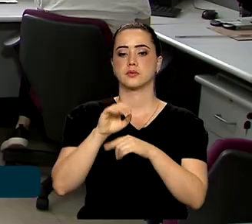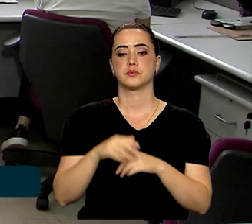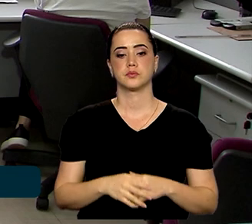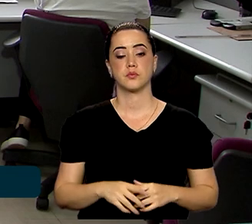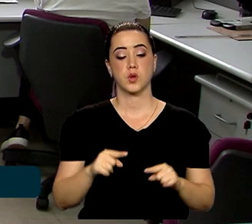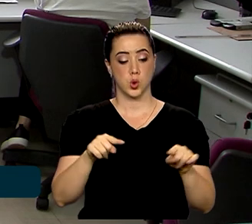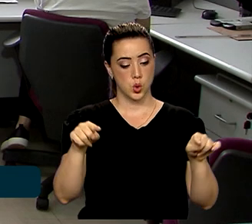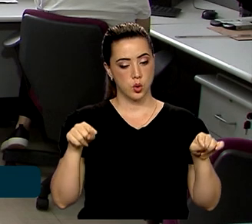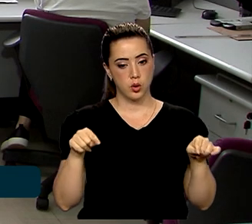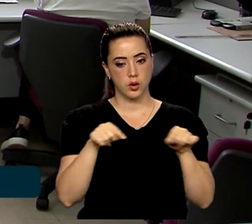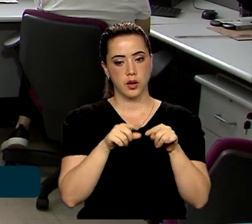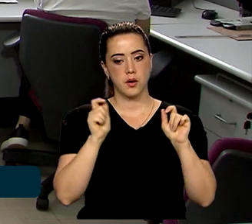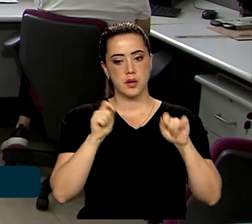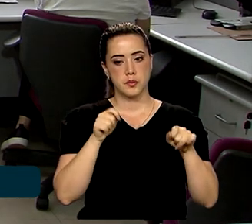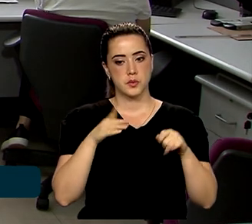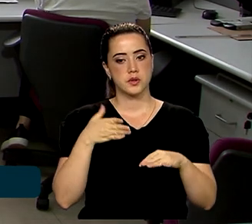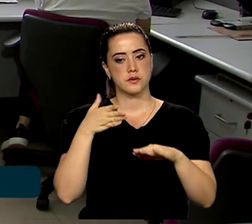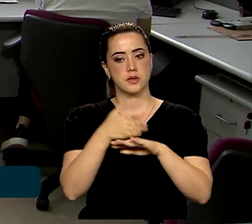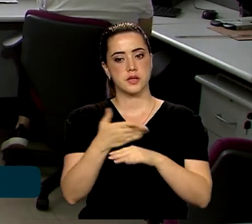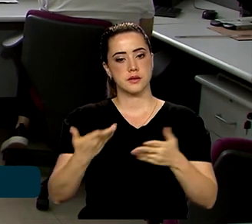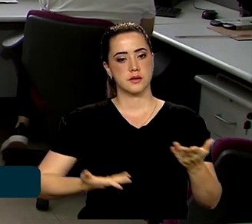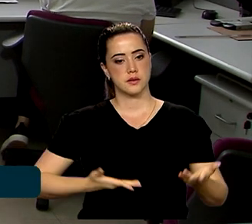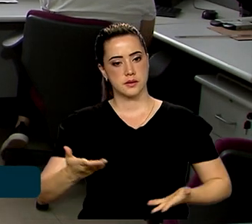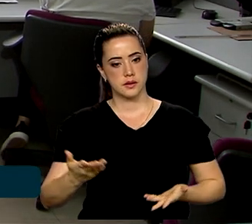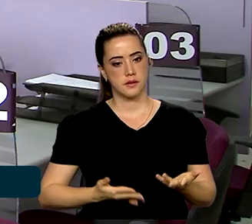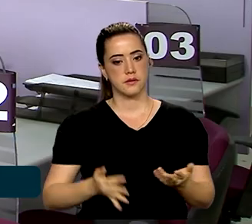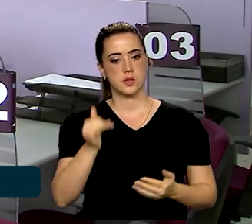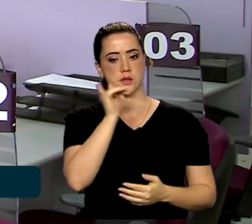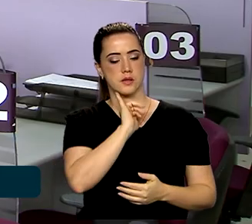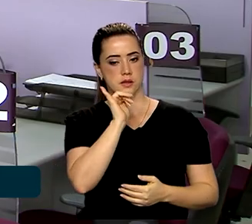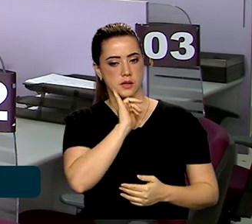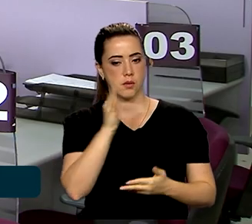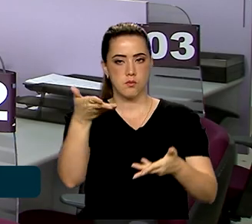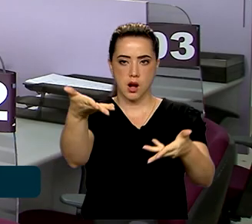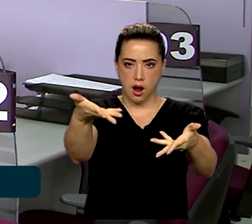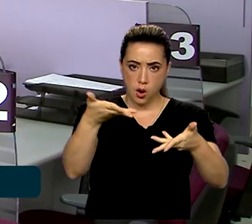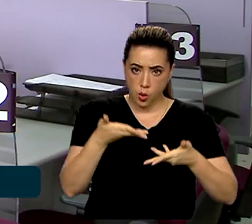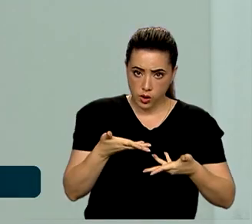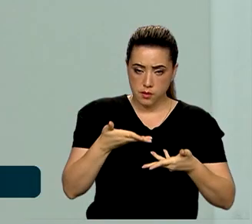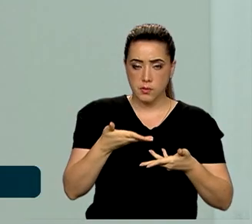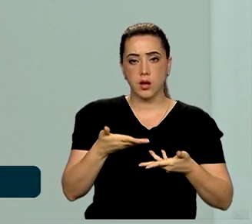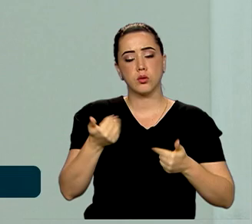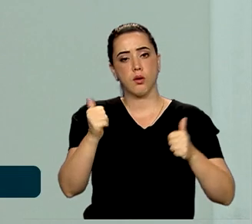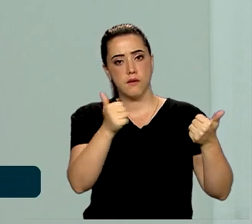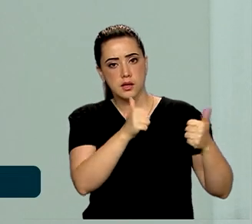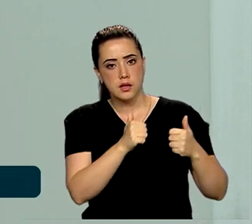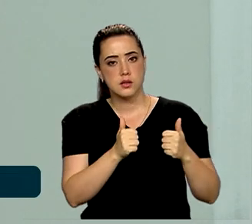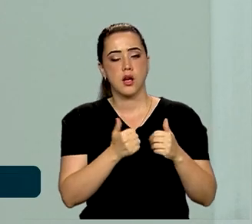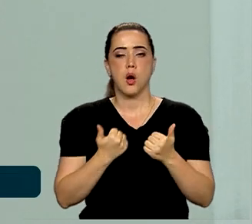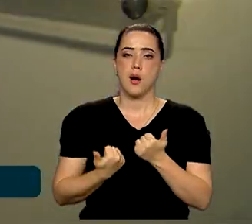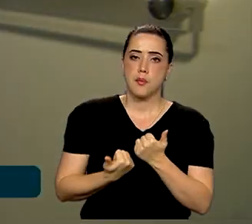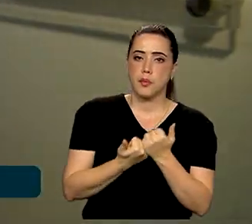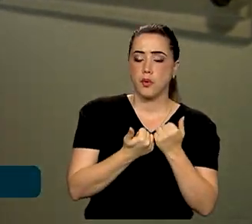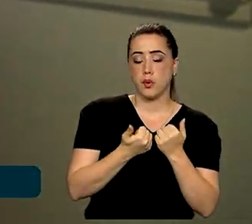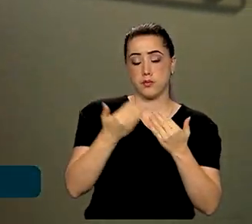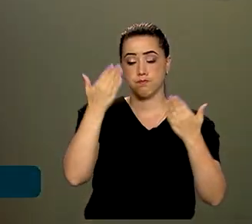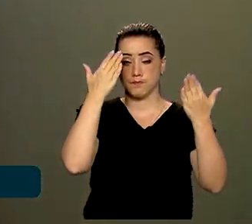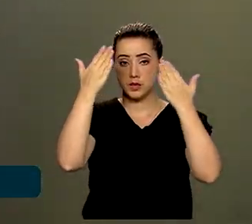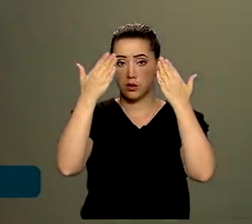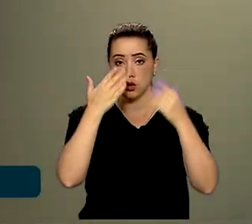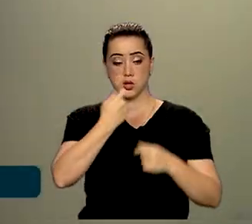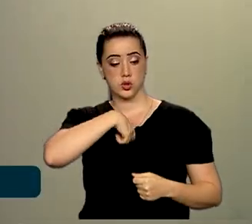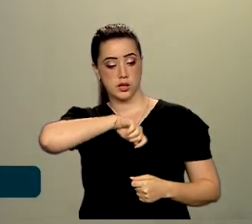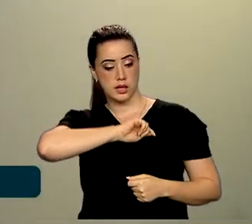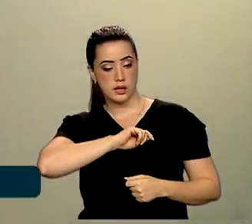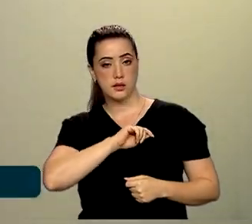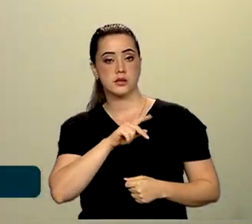espaço, é possível ter acesso a serviços como, por exemplo, acolhimento e triagem, apoio psicossocial, delegacia e